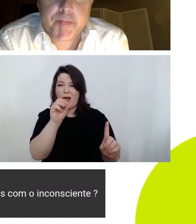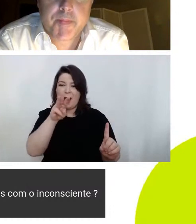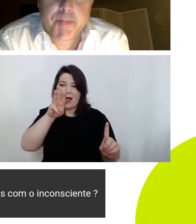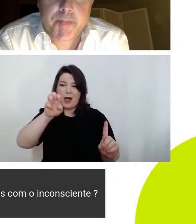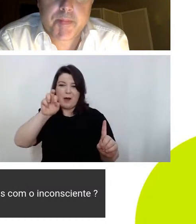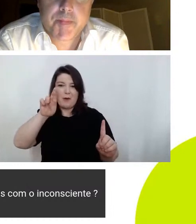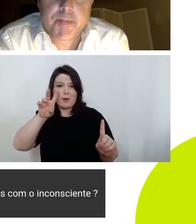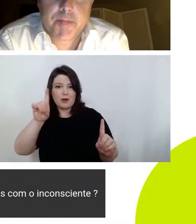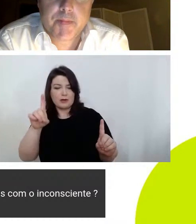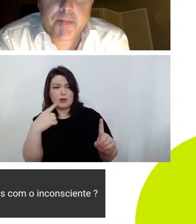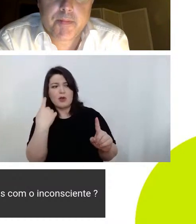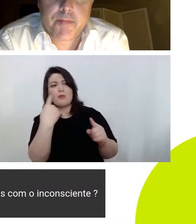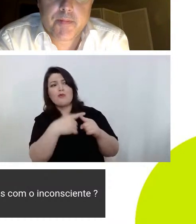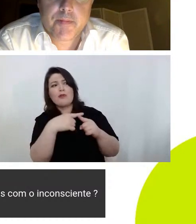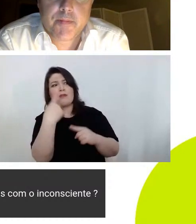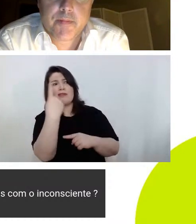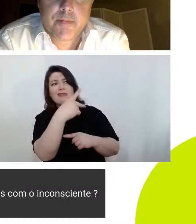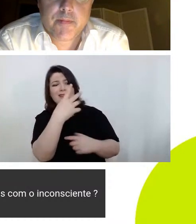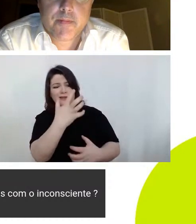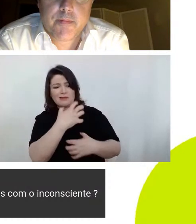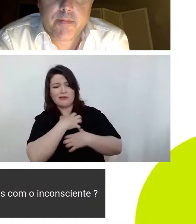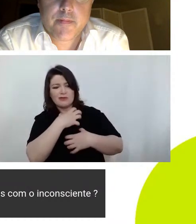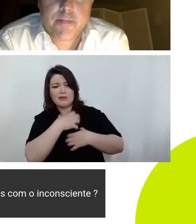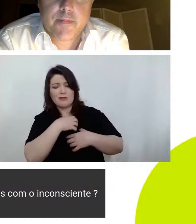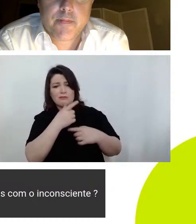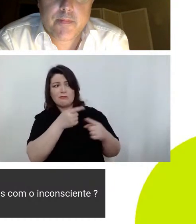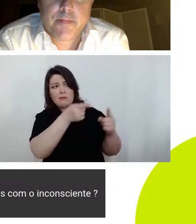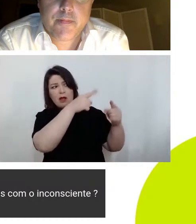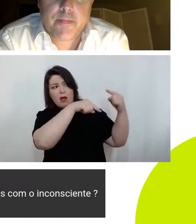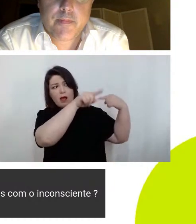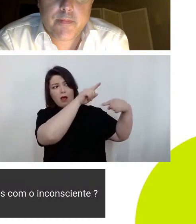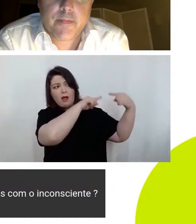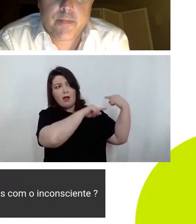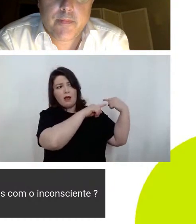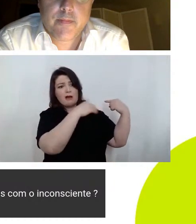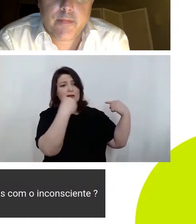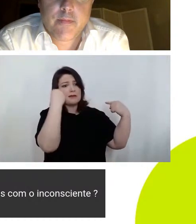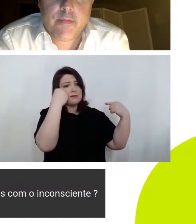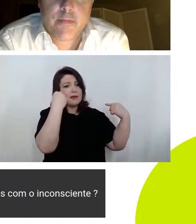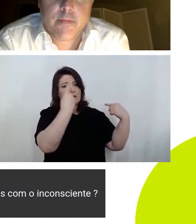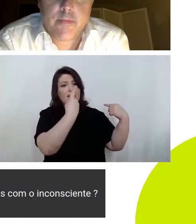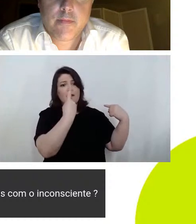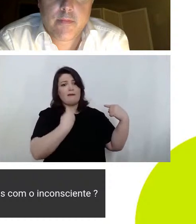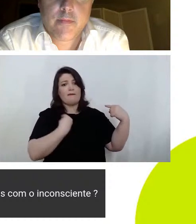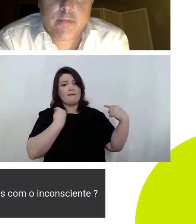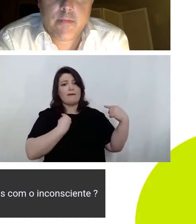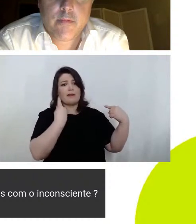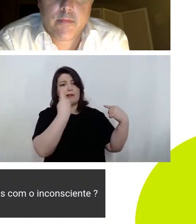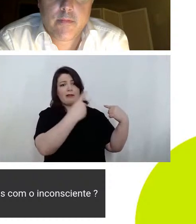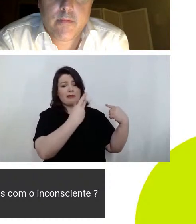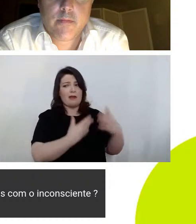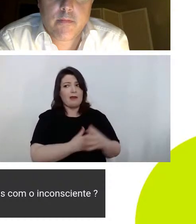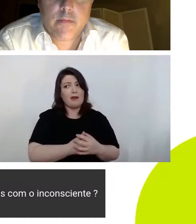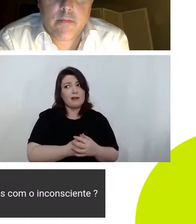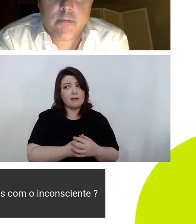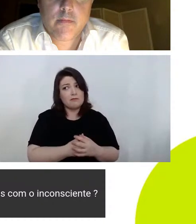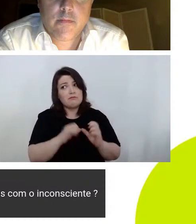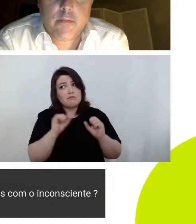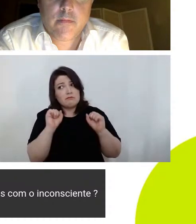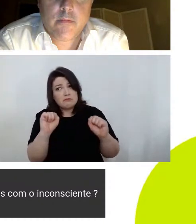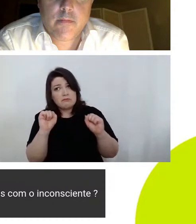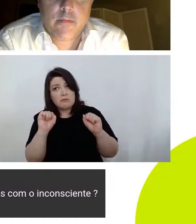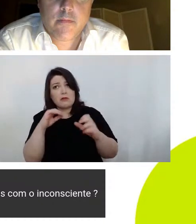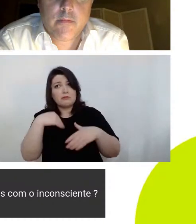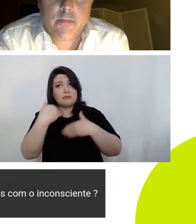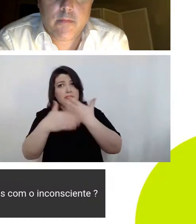ele estar funcionando onde as experiências excessivas talvez da vida dele